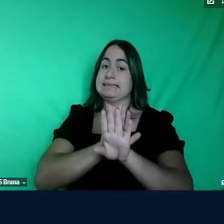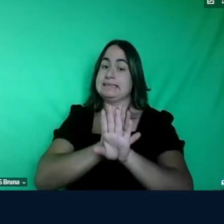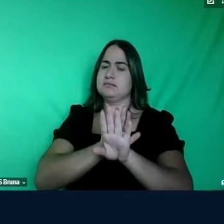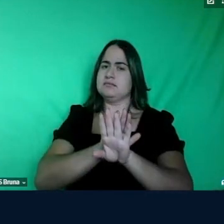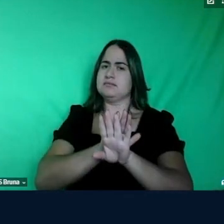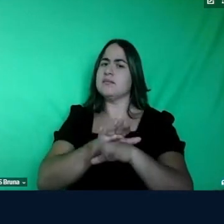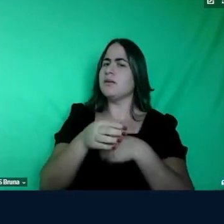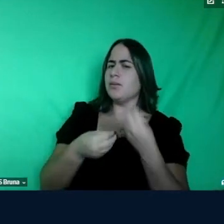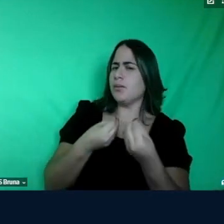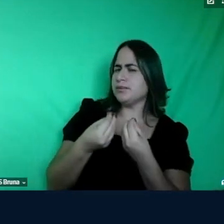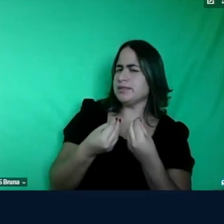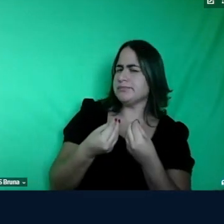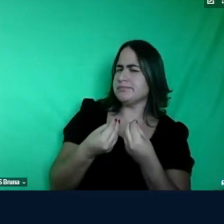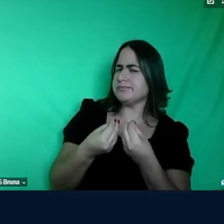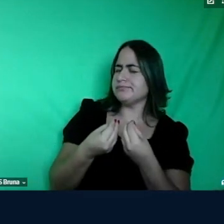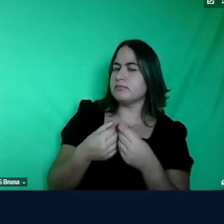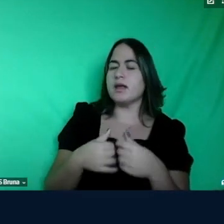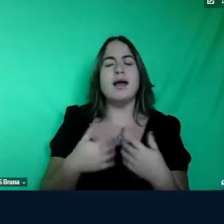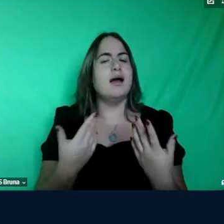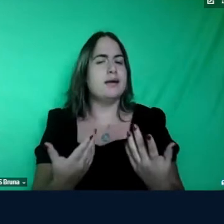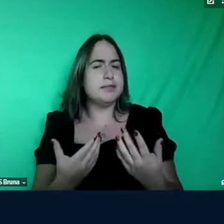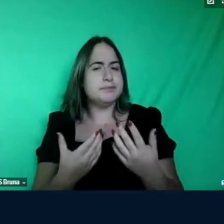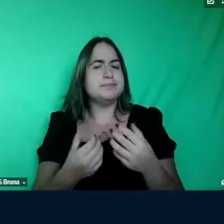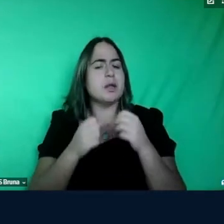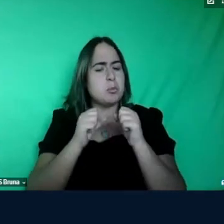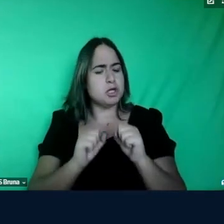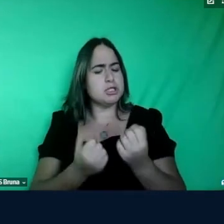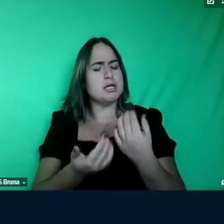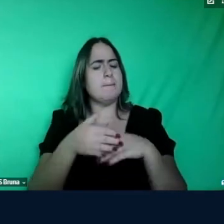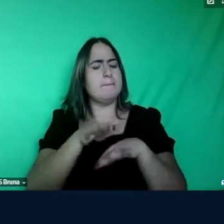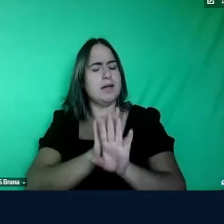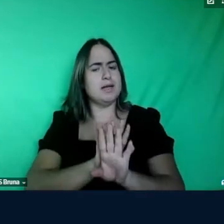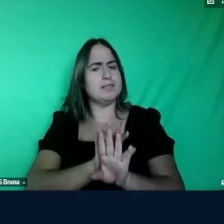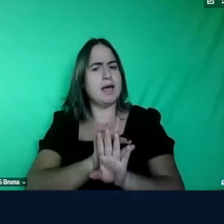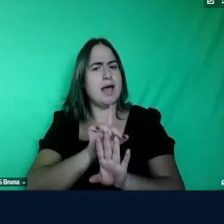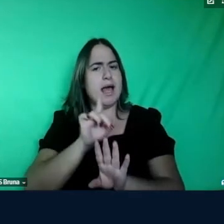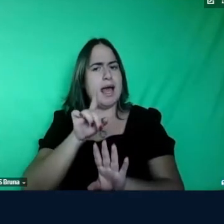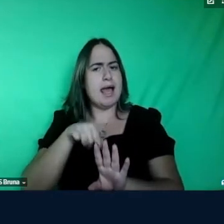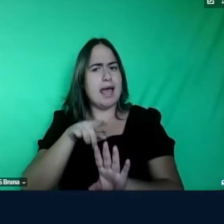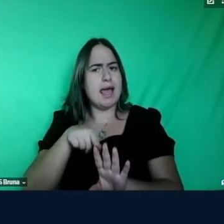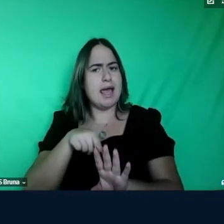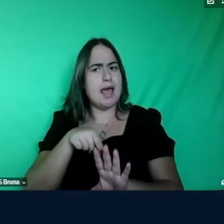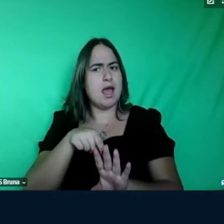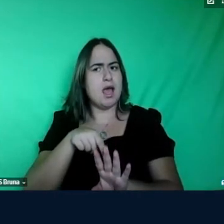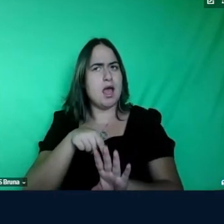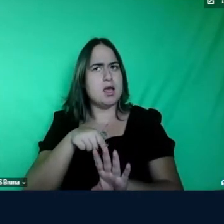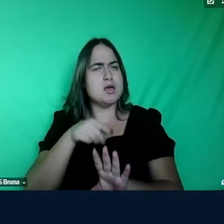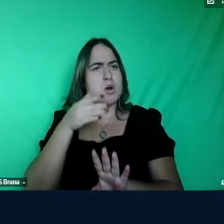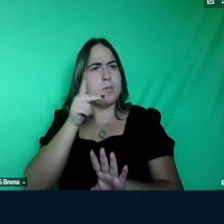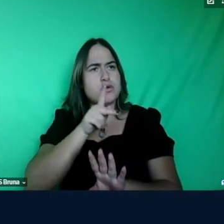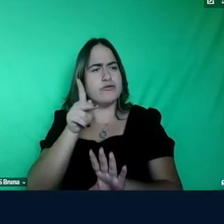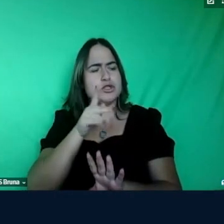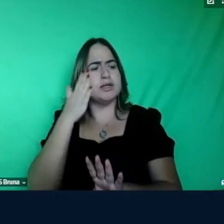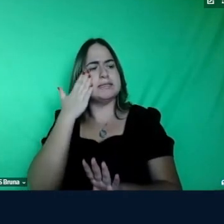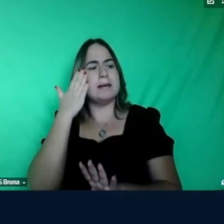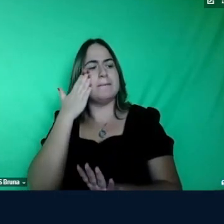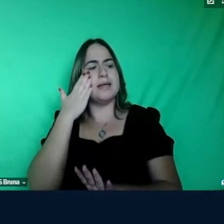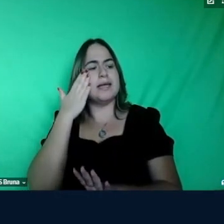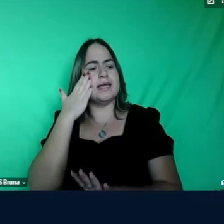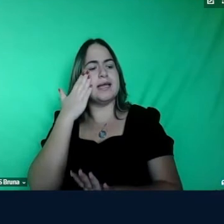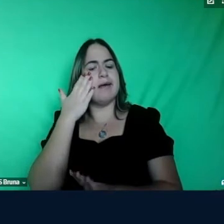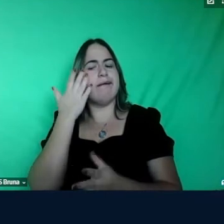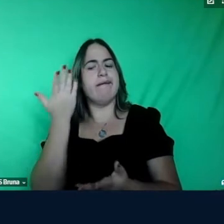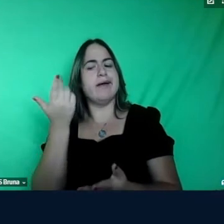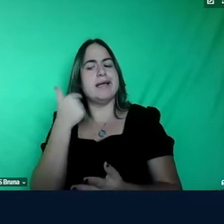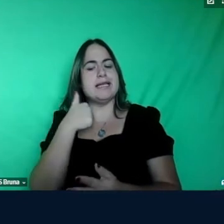a competência implícita é o know-how do professor né aquilo que ele já